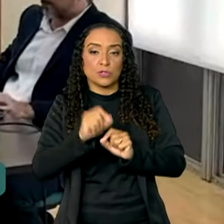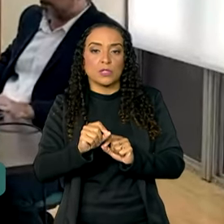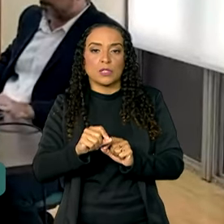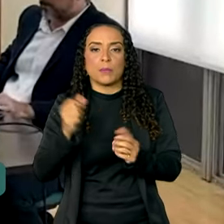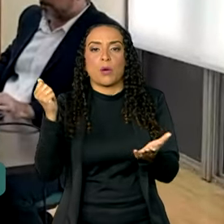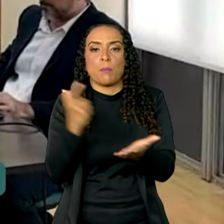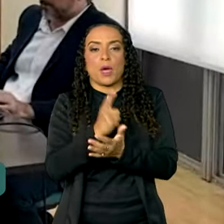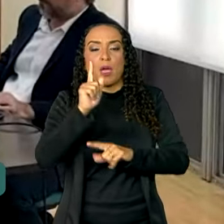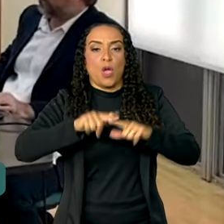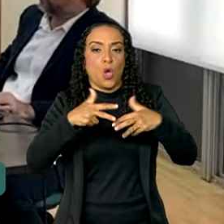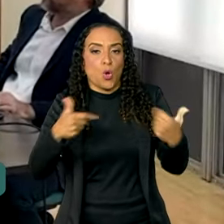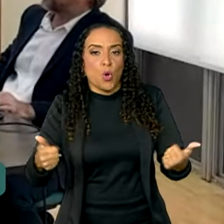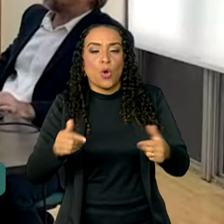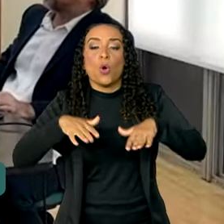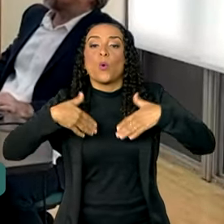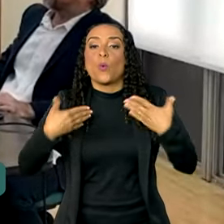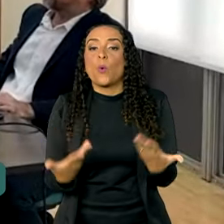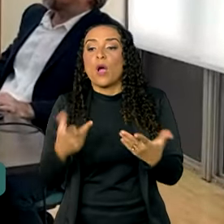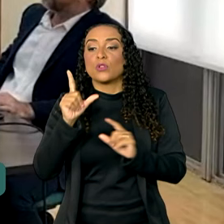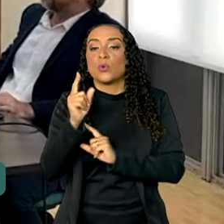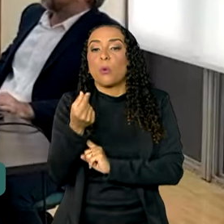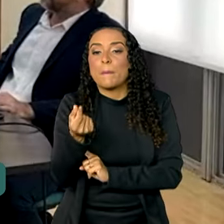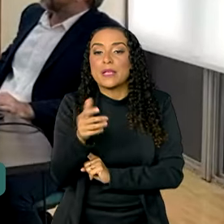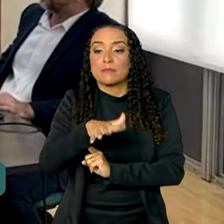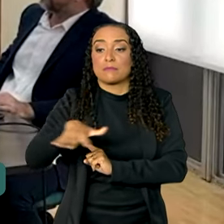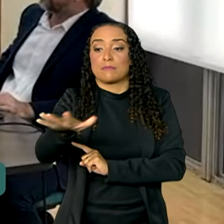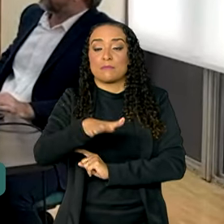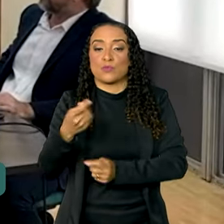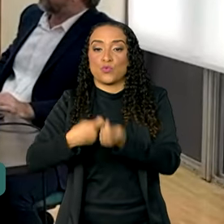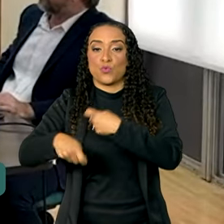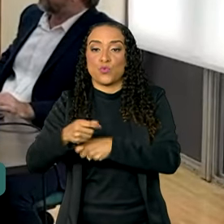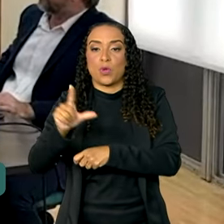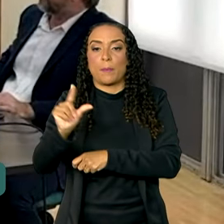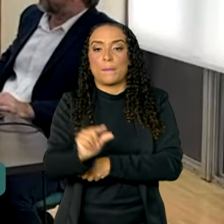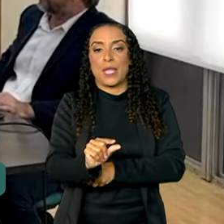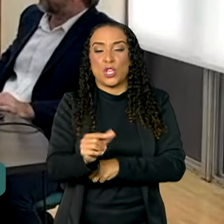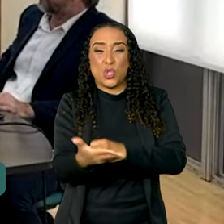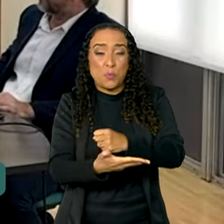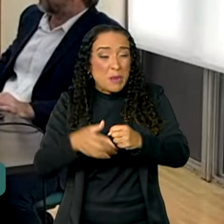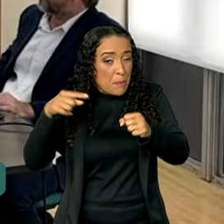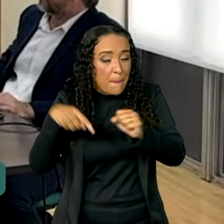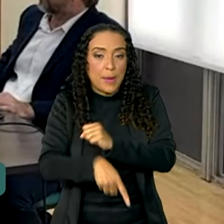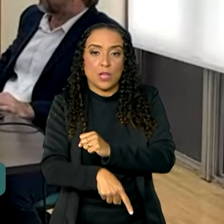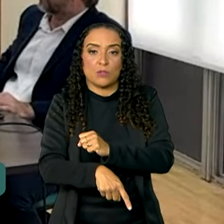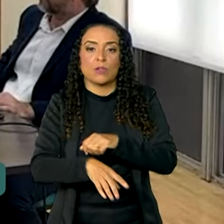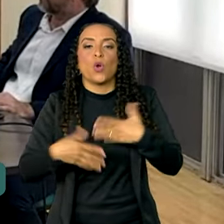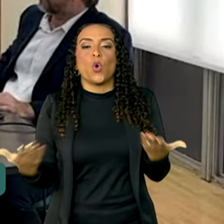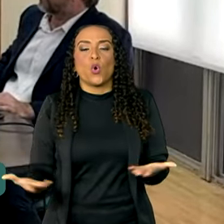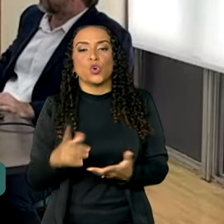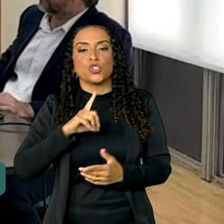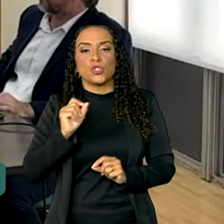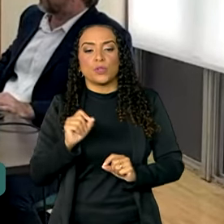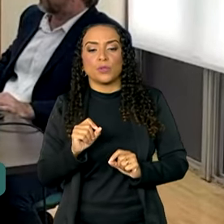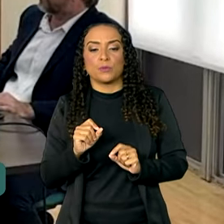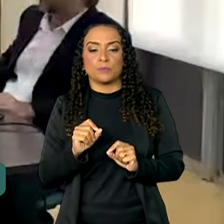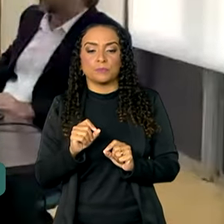adquirir produtos quando o preço do mercado está abaixo do preço mínimo. Nós temos hoje